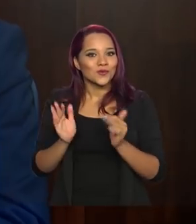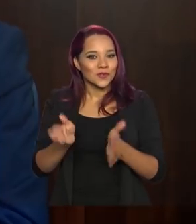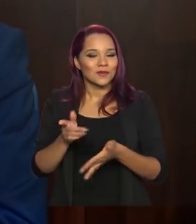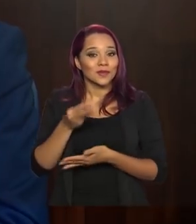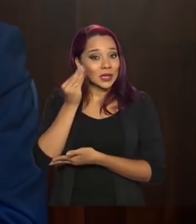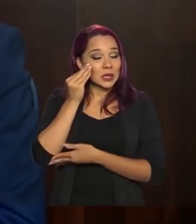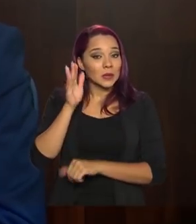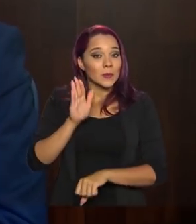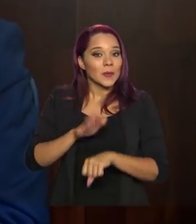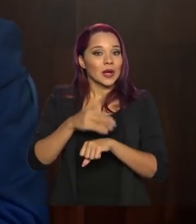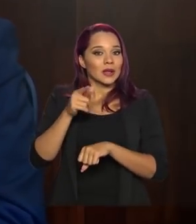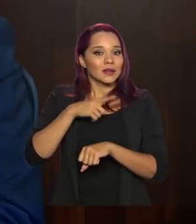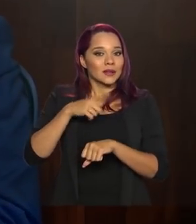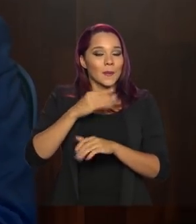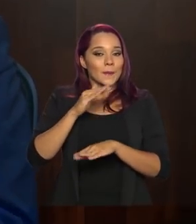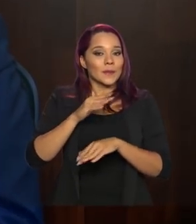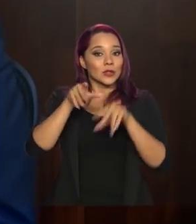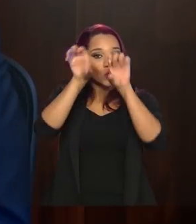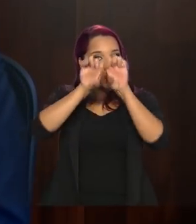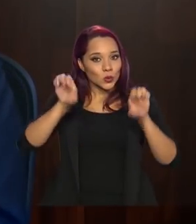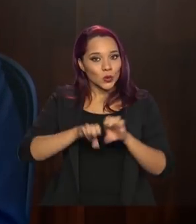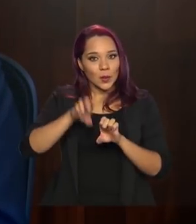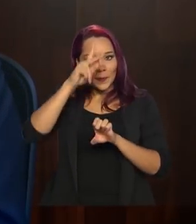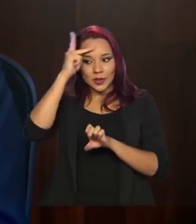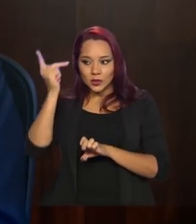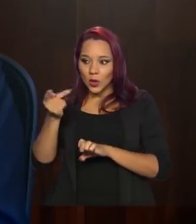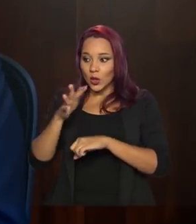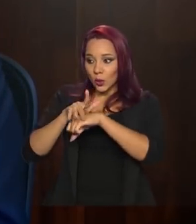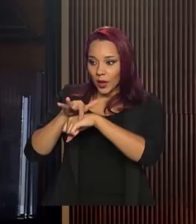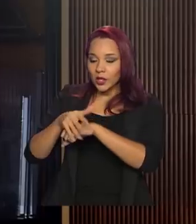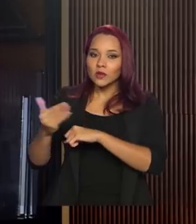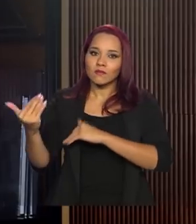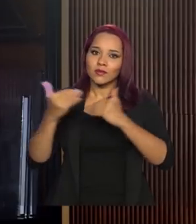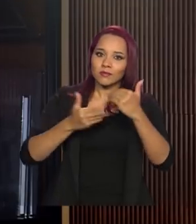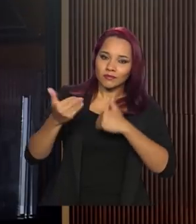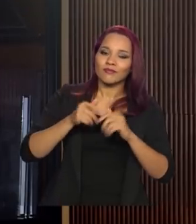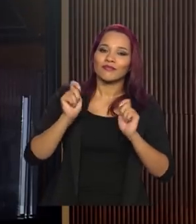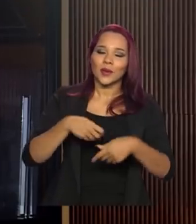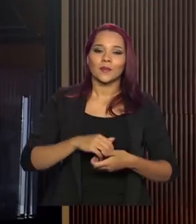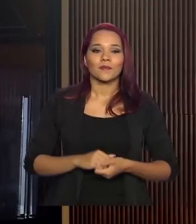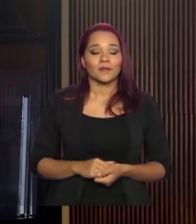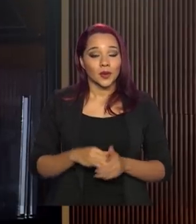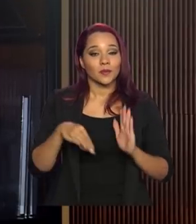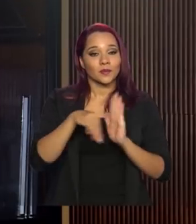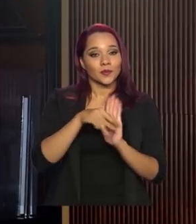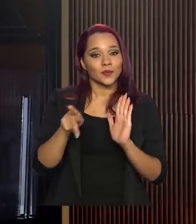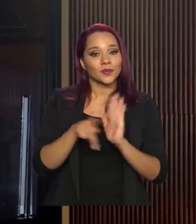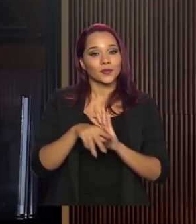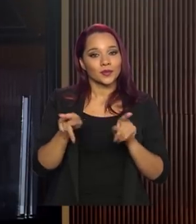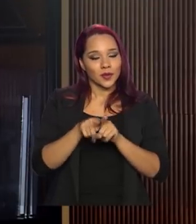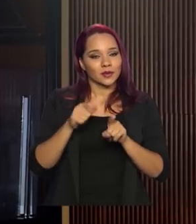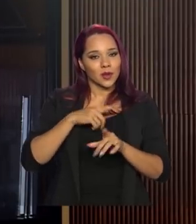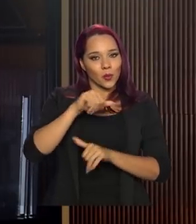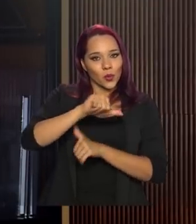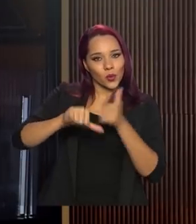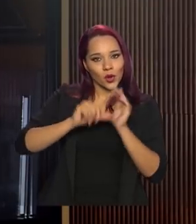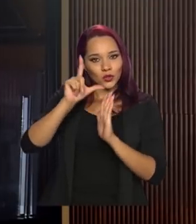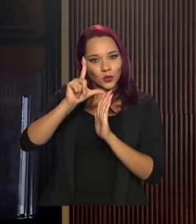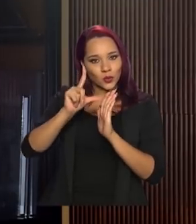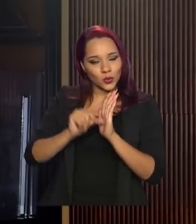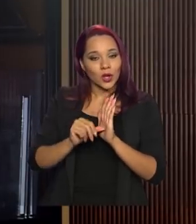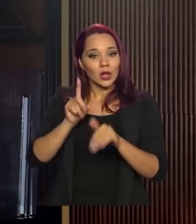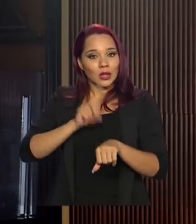tentando ter mais estrutura para receber as pessoas quando elas ficarem doentes. Na medida provisória também tem mudanças para diminuir a